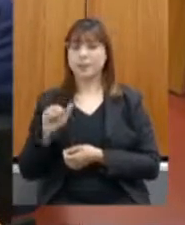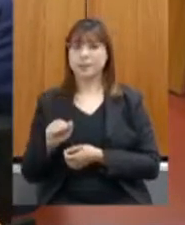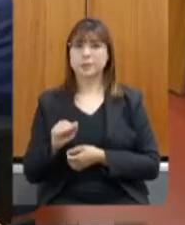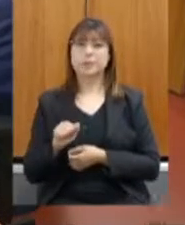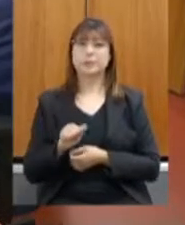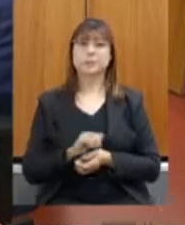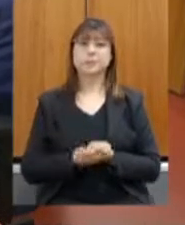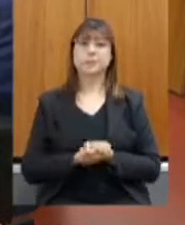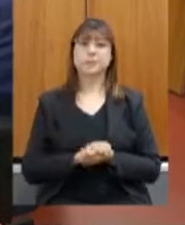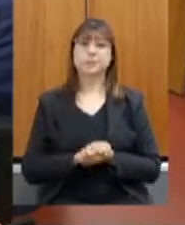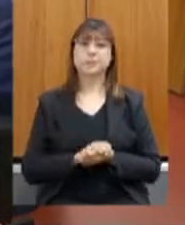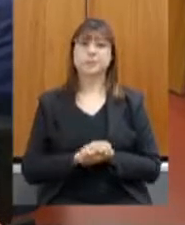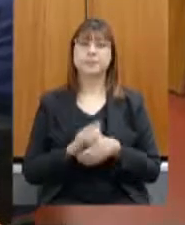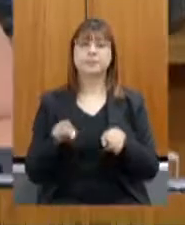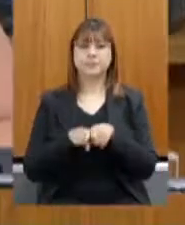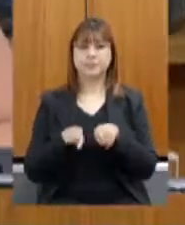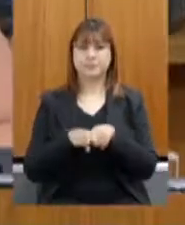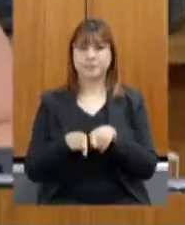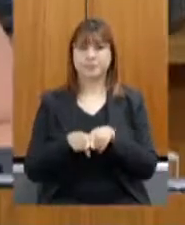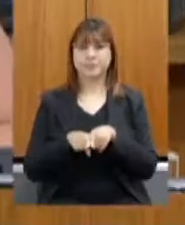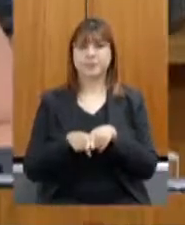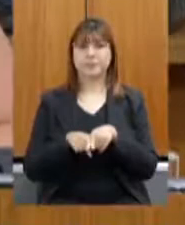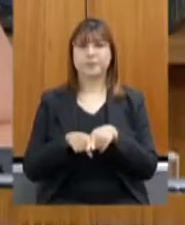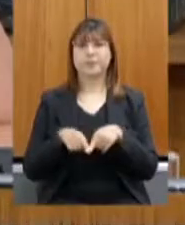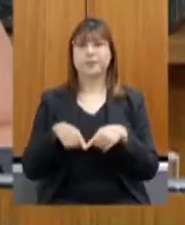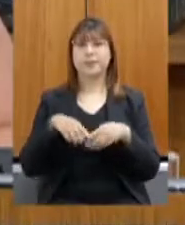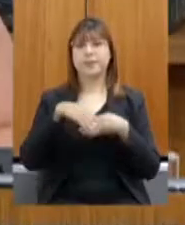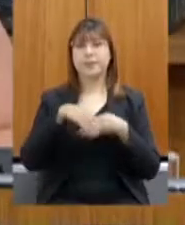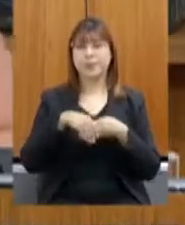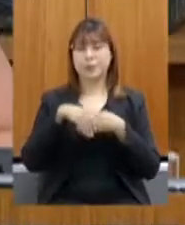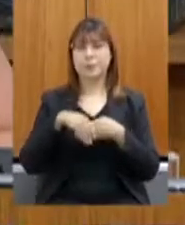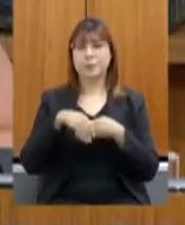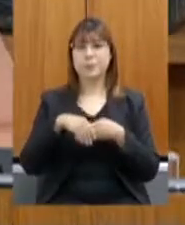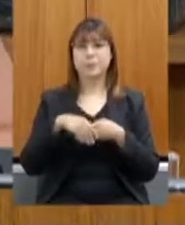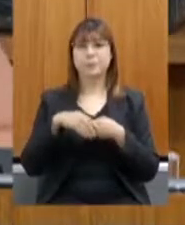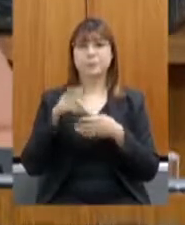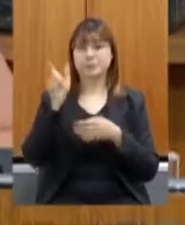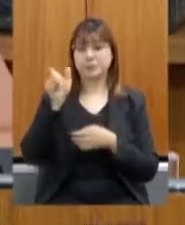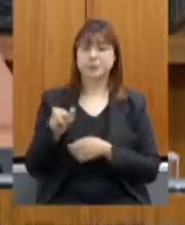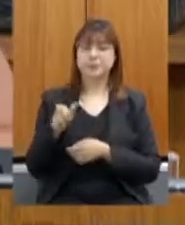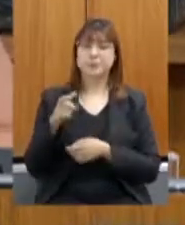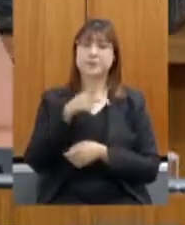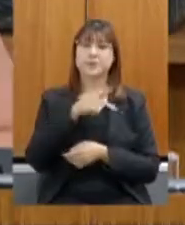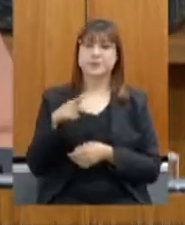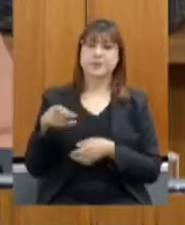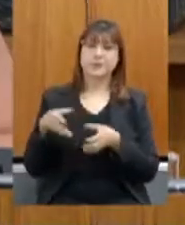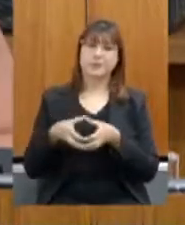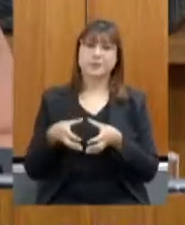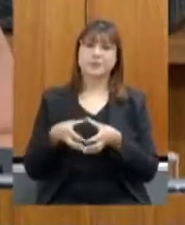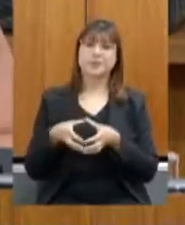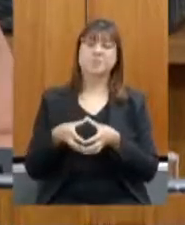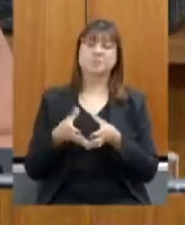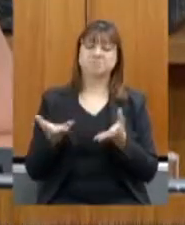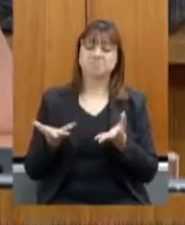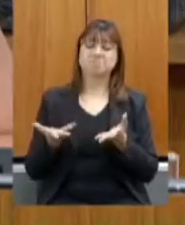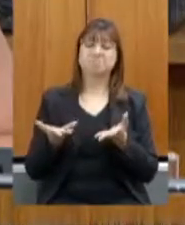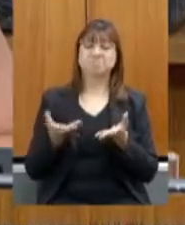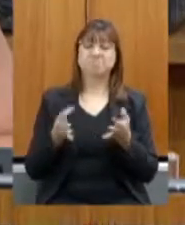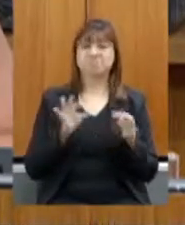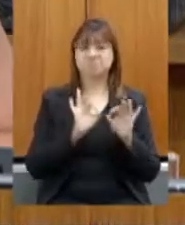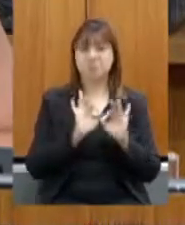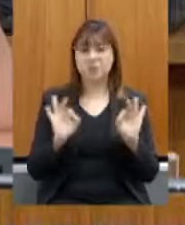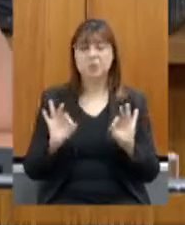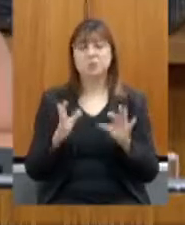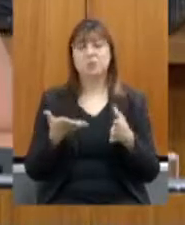Quero cumprimentar também o senhor presidente dessa comissão, que vem conduzindo de forma exemplar esse Assembleia fiscaliza em relação